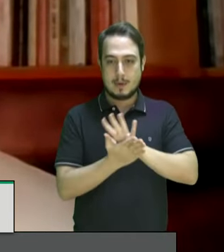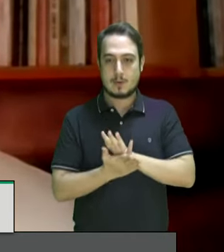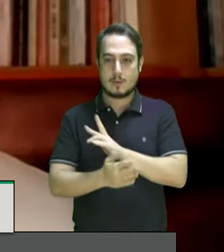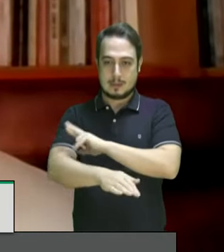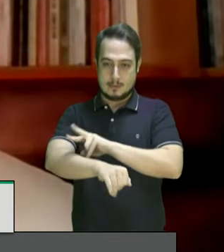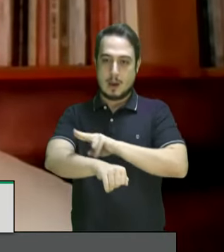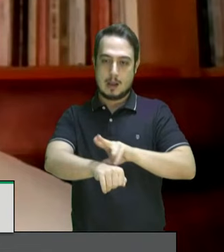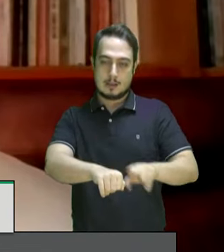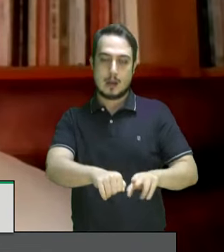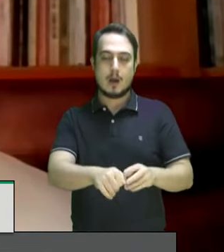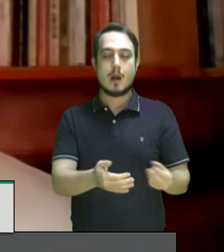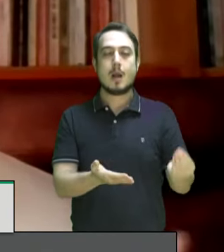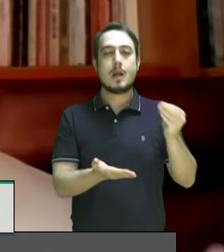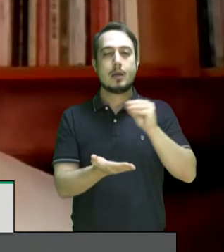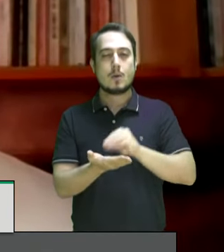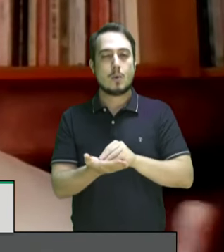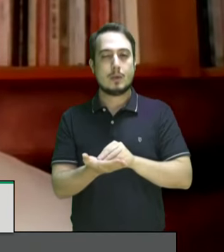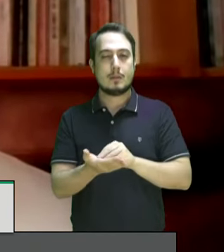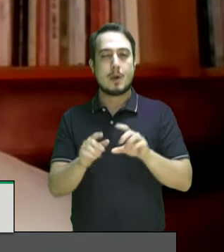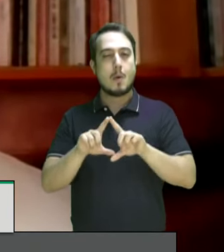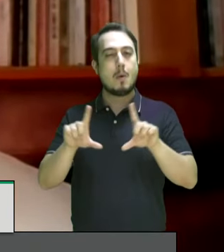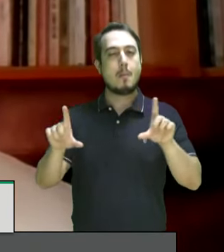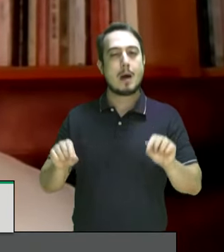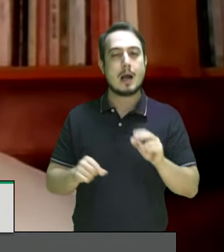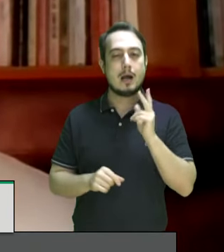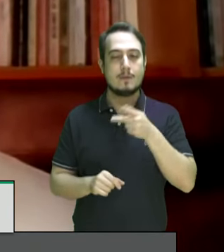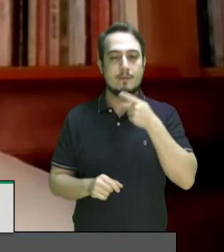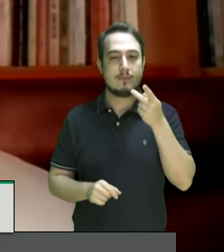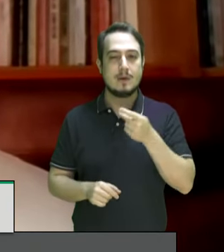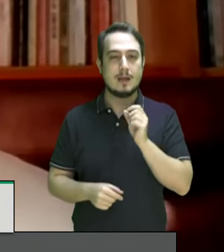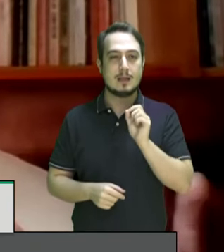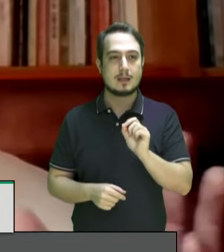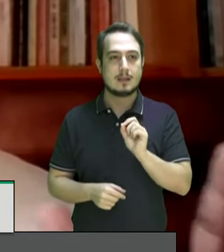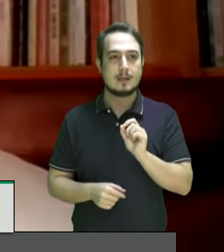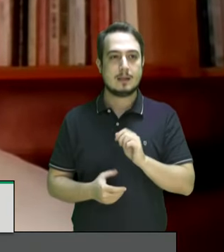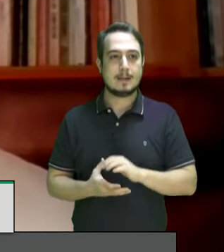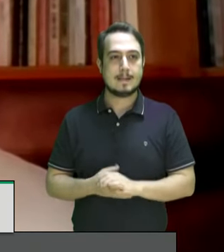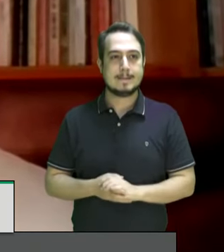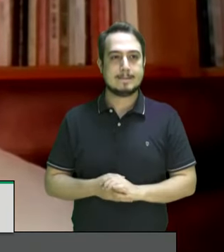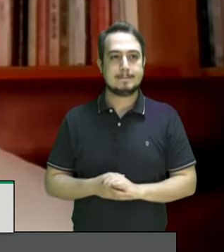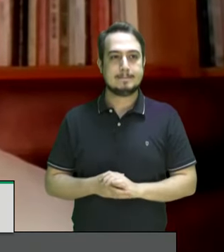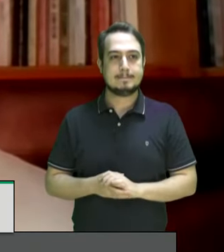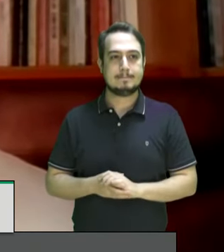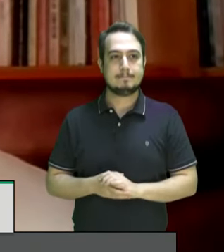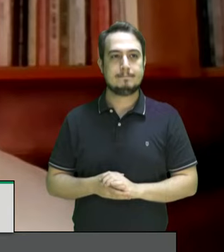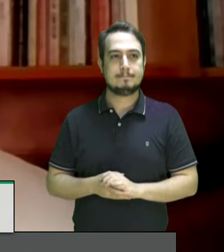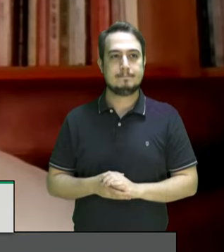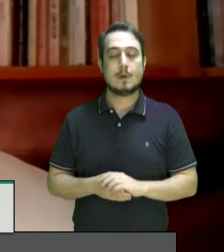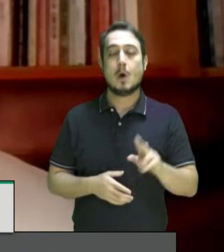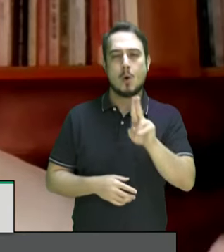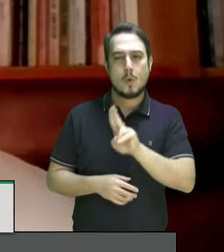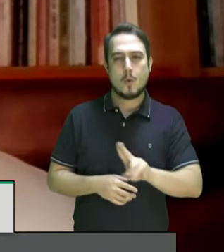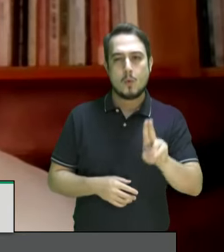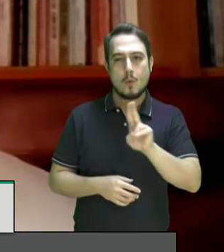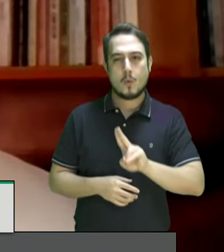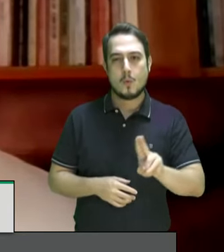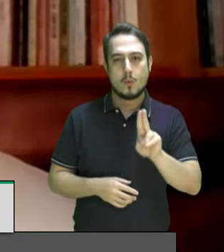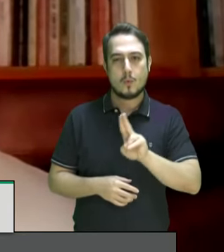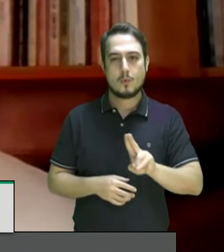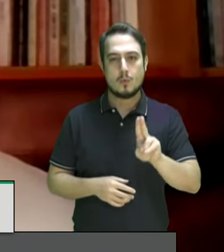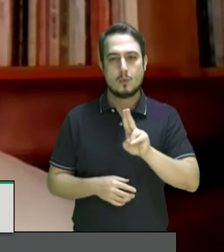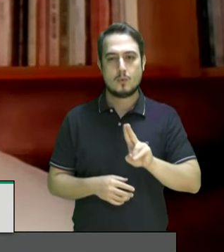inclui igualmente a questão do uso inadecuado de os